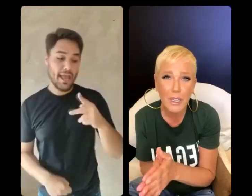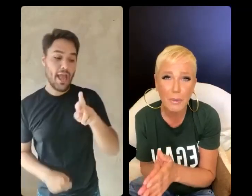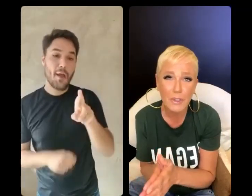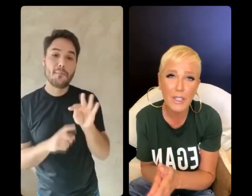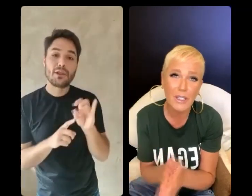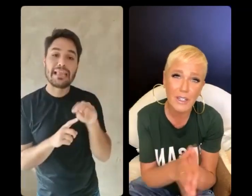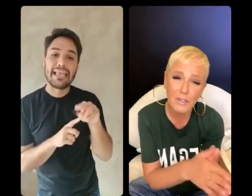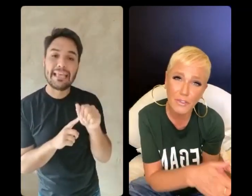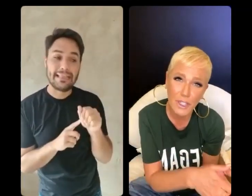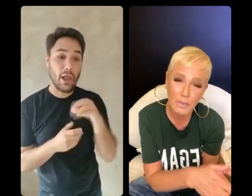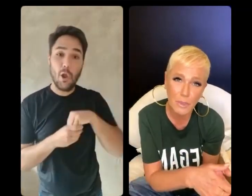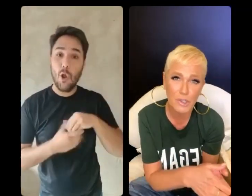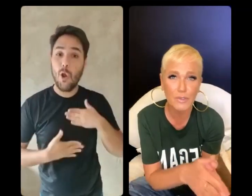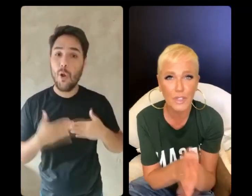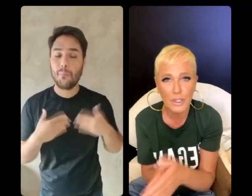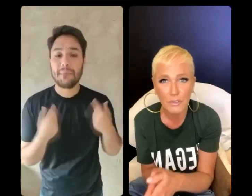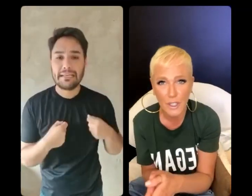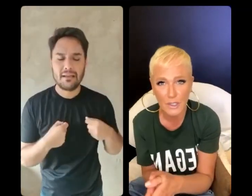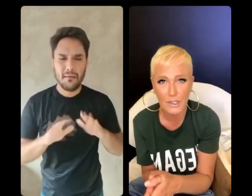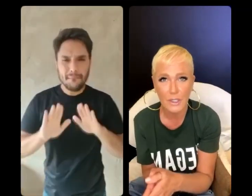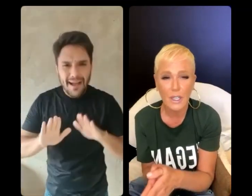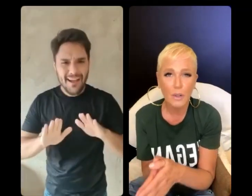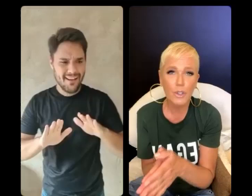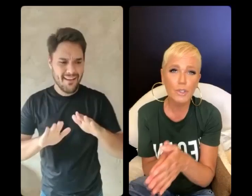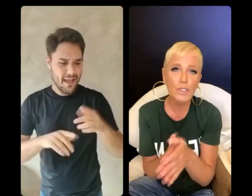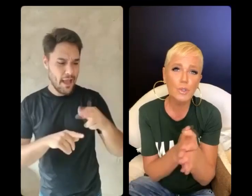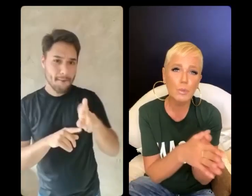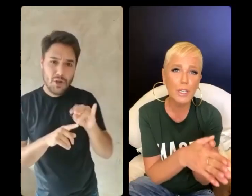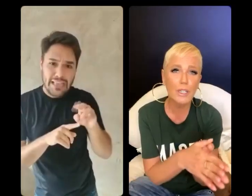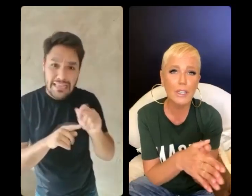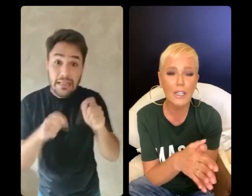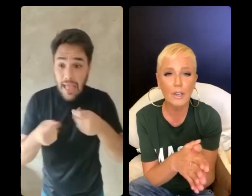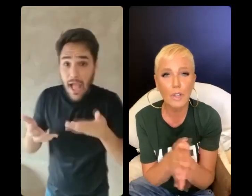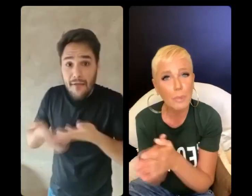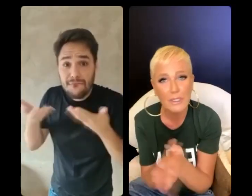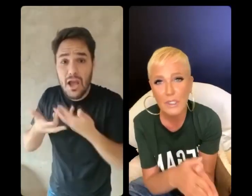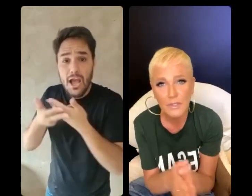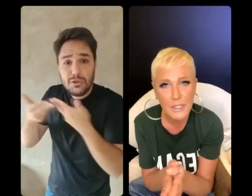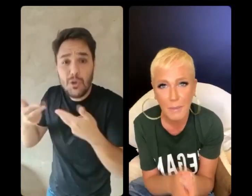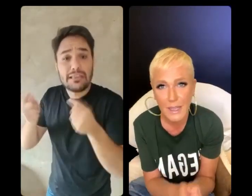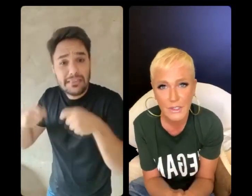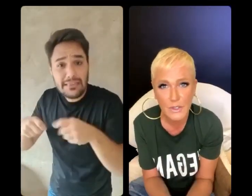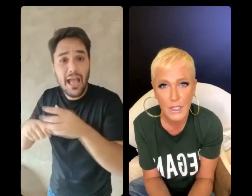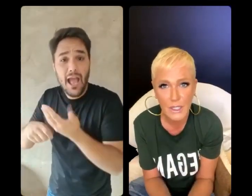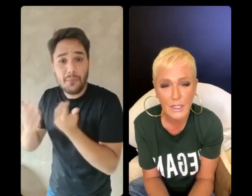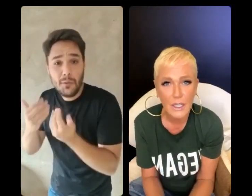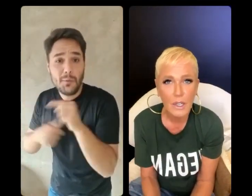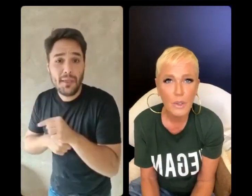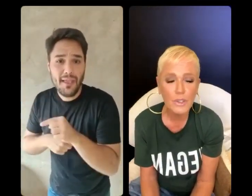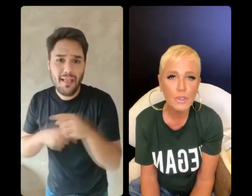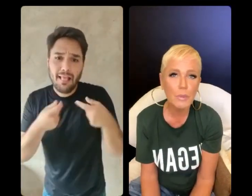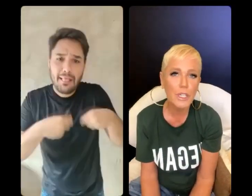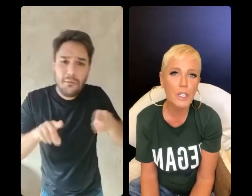descobri que a proteína não vinha do bicho e vinha do verde. Quando eu descobri que eu não preciso fazer parte disso daí.